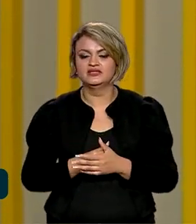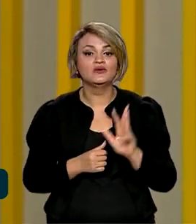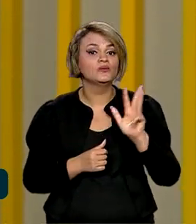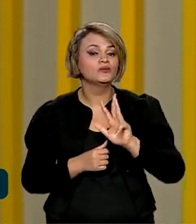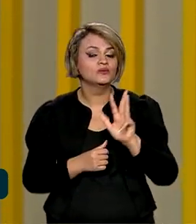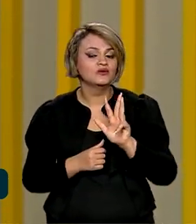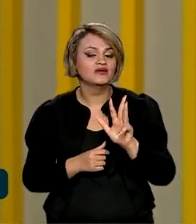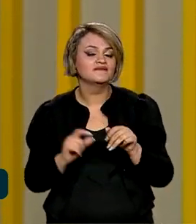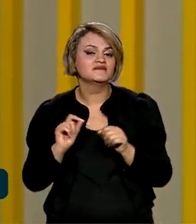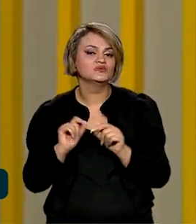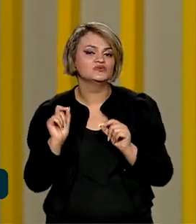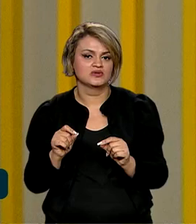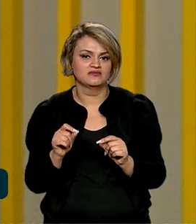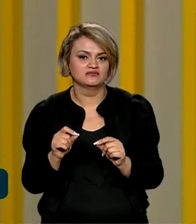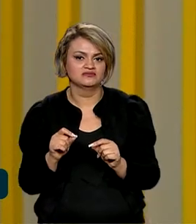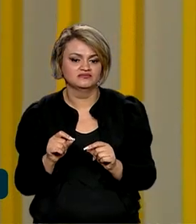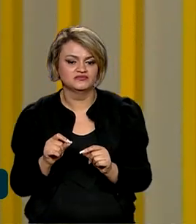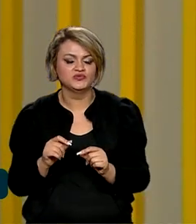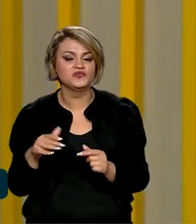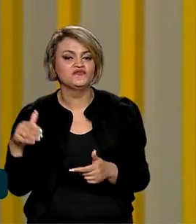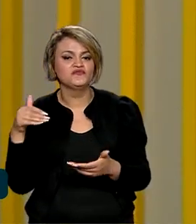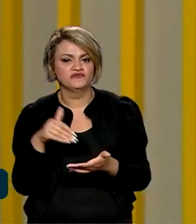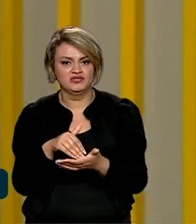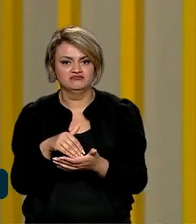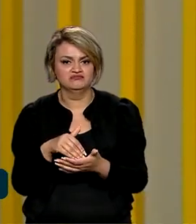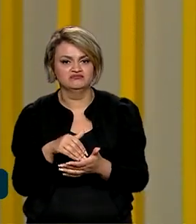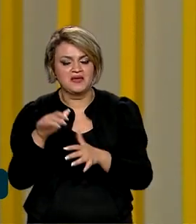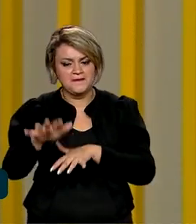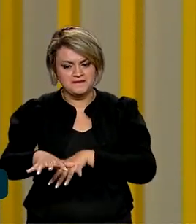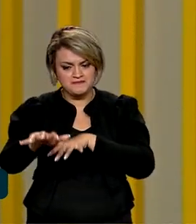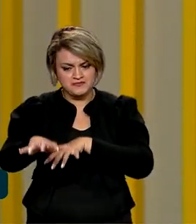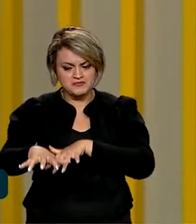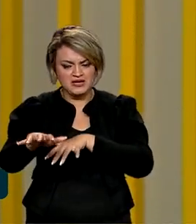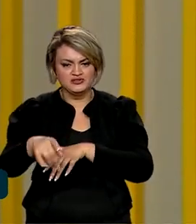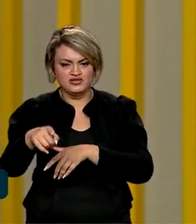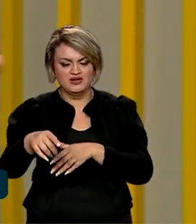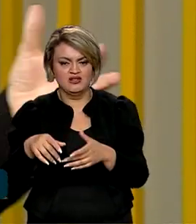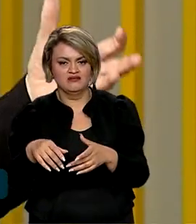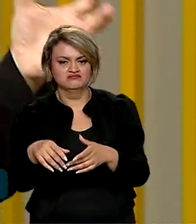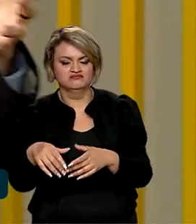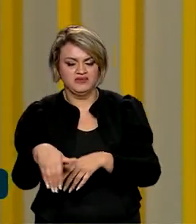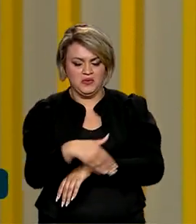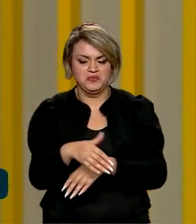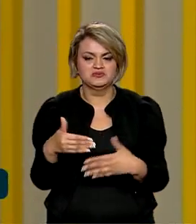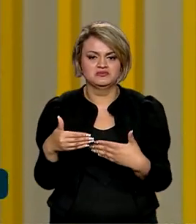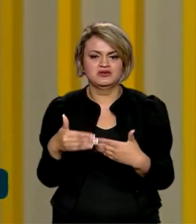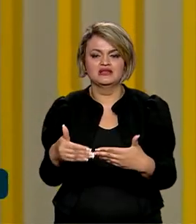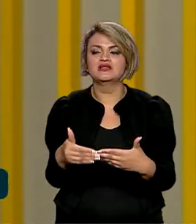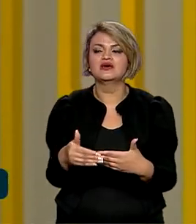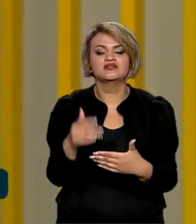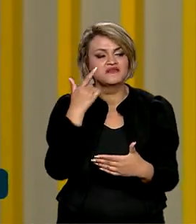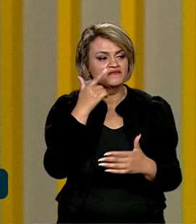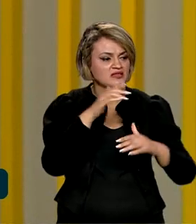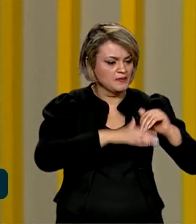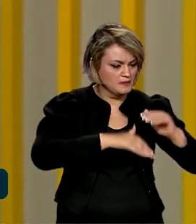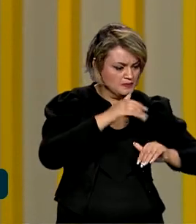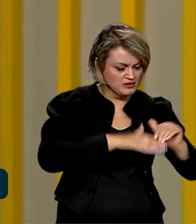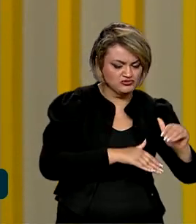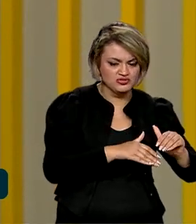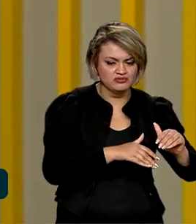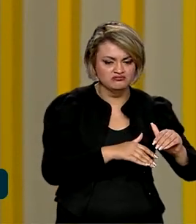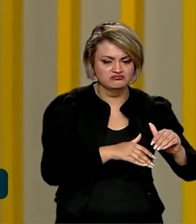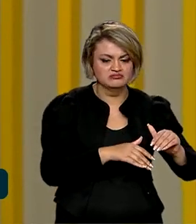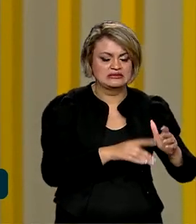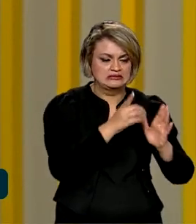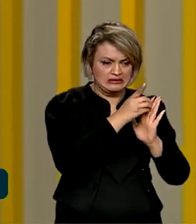Lula fez no ato final da Marcha na Esplanada foi justamente consolidar, na forma de